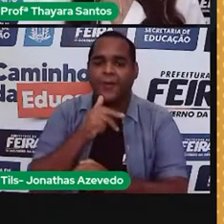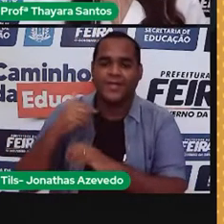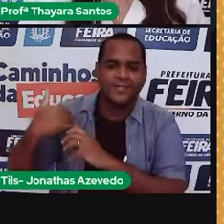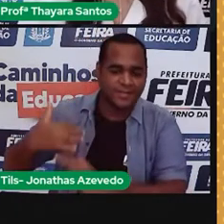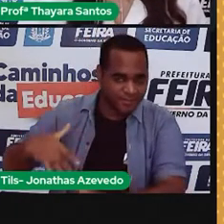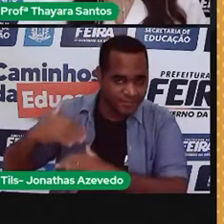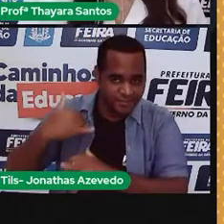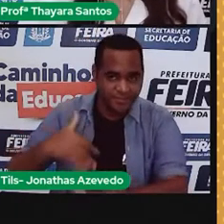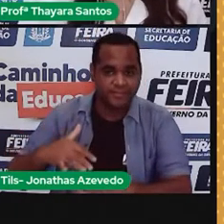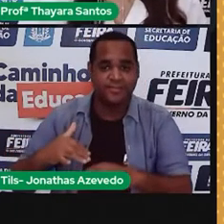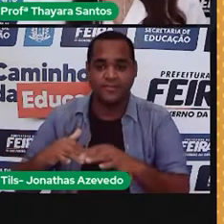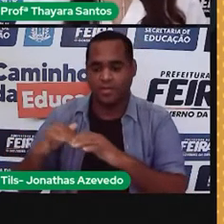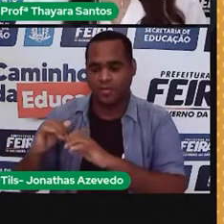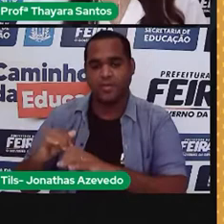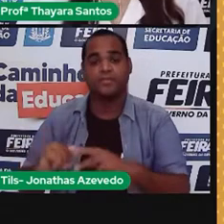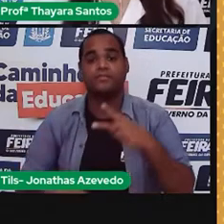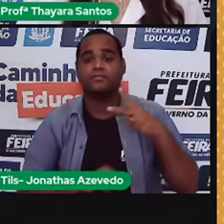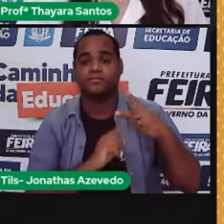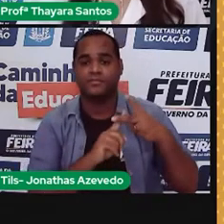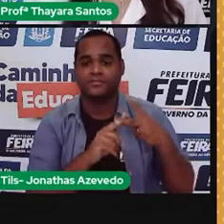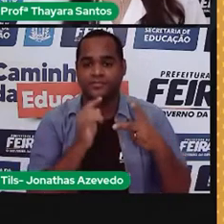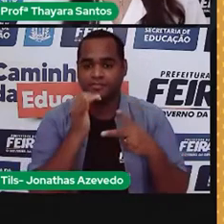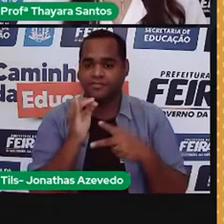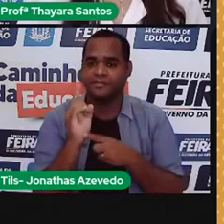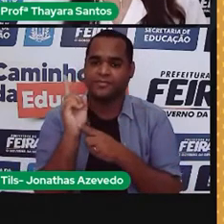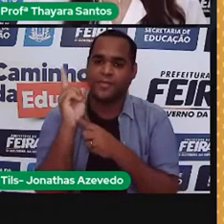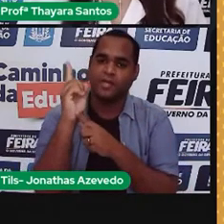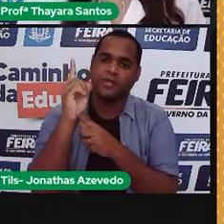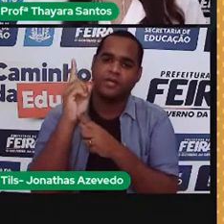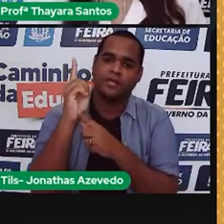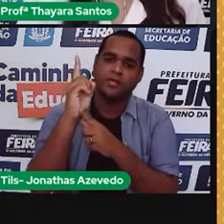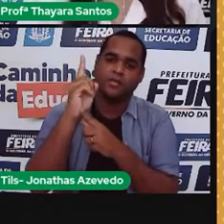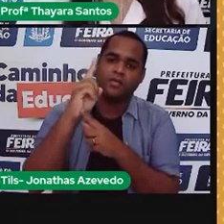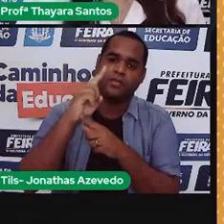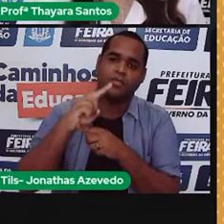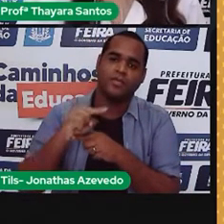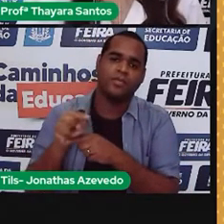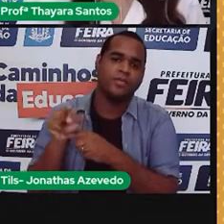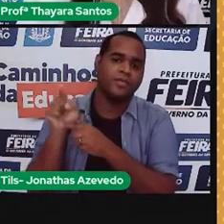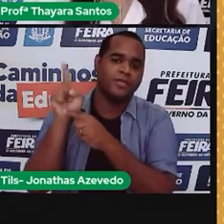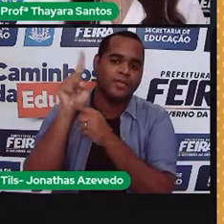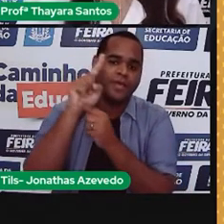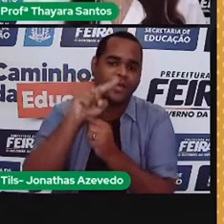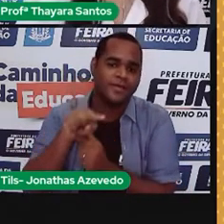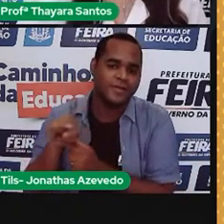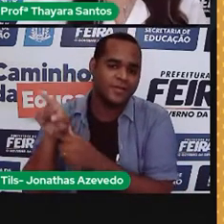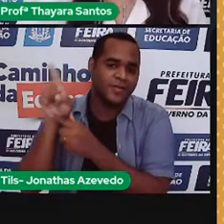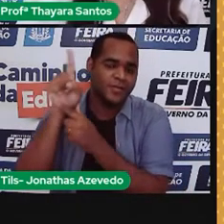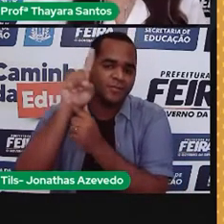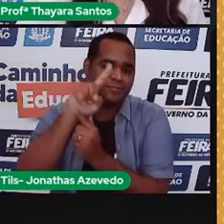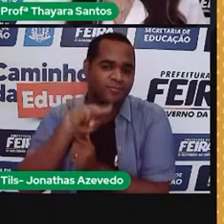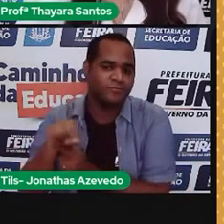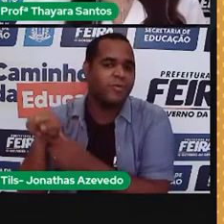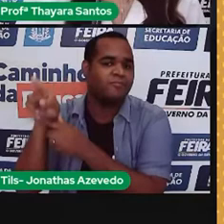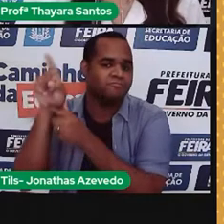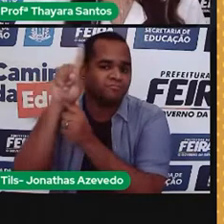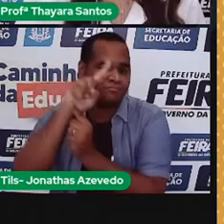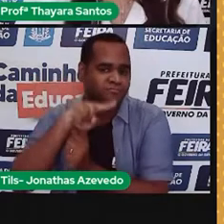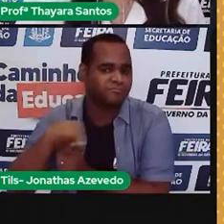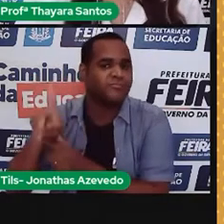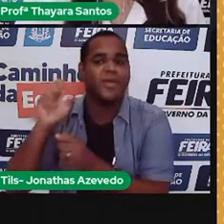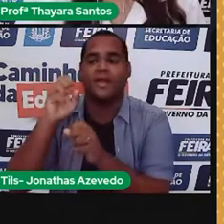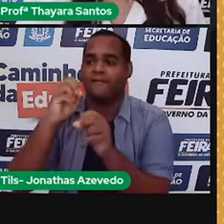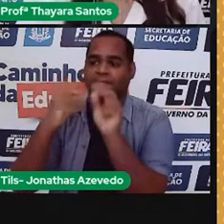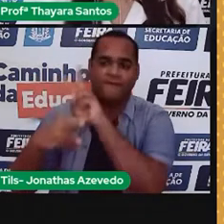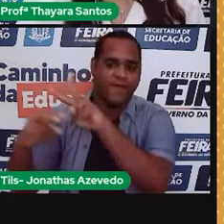da água nas turbinas. A gente tem a energia que a gente chama de eólica, que é aquela produzida a partir do movimento do